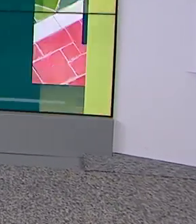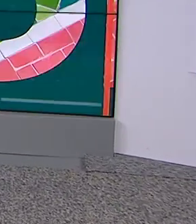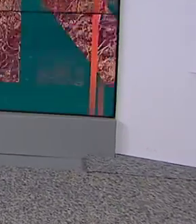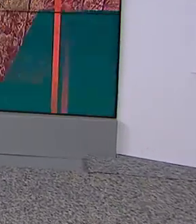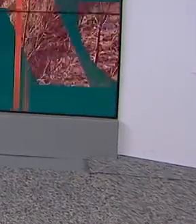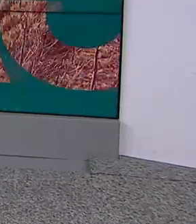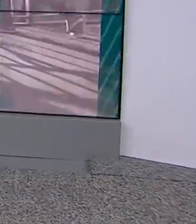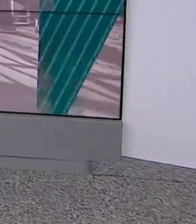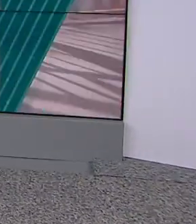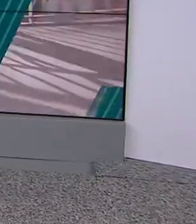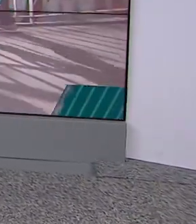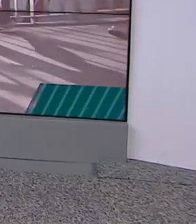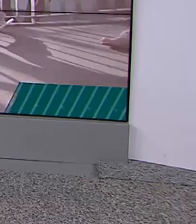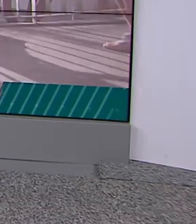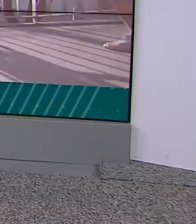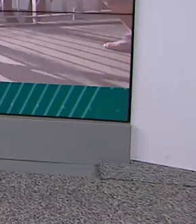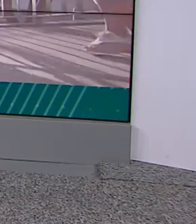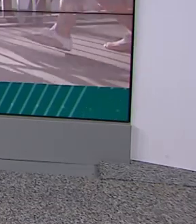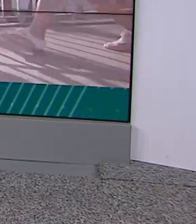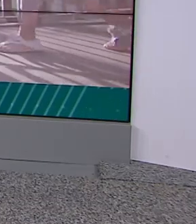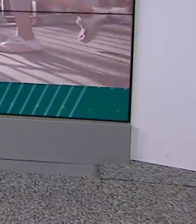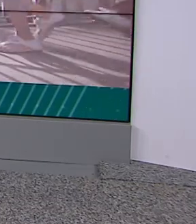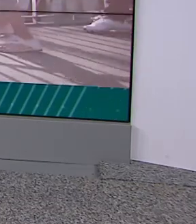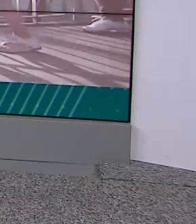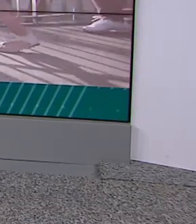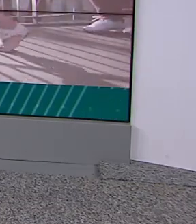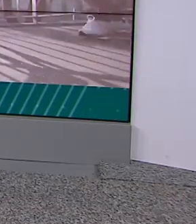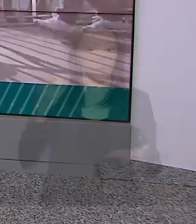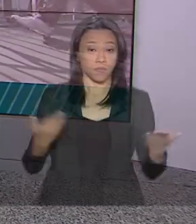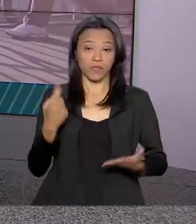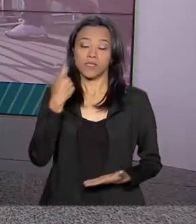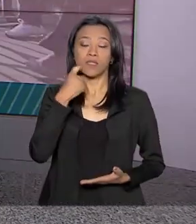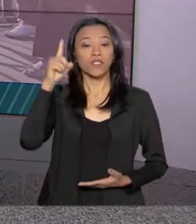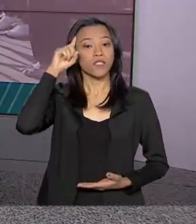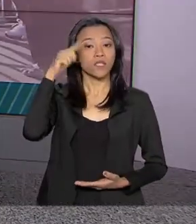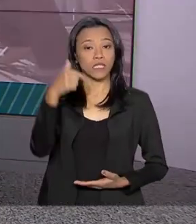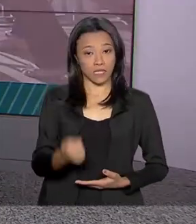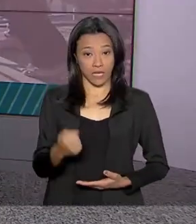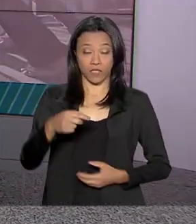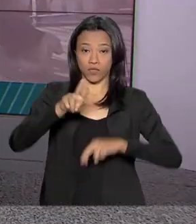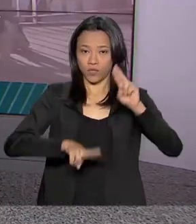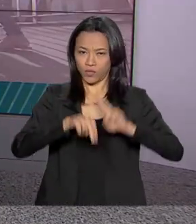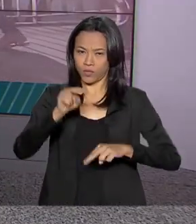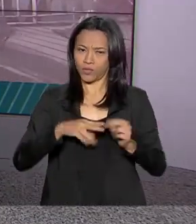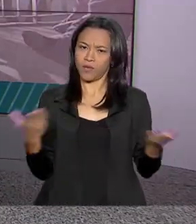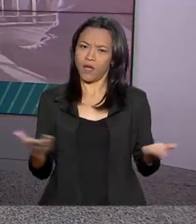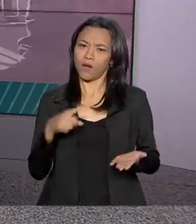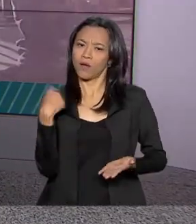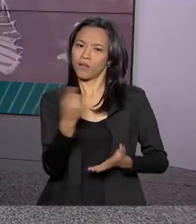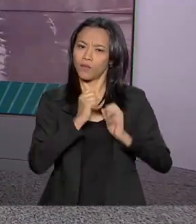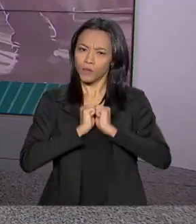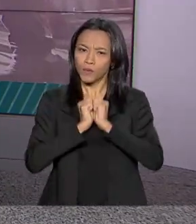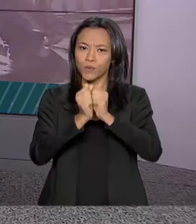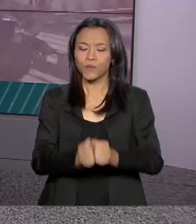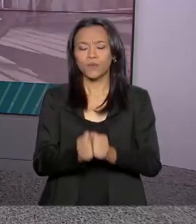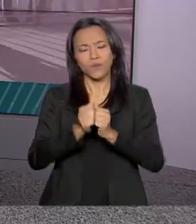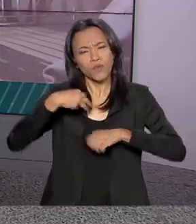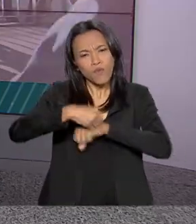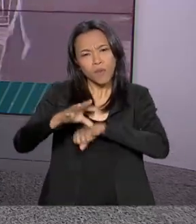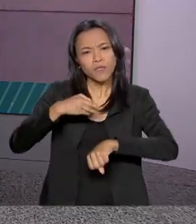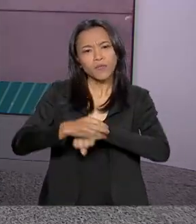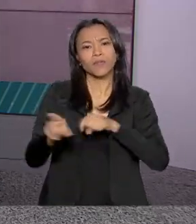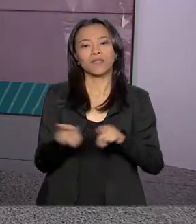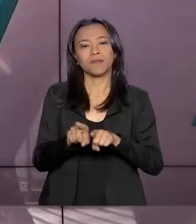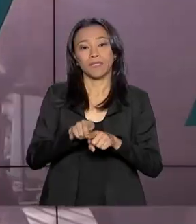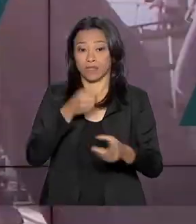Olá, muito bom dia, eu sou Carla Batiel, hoje é sexta-feira, 7 de junho. A partir de agora estamos juntos no Brasil em Dia, com muita informação e